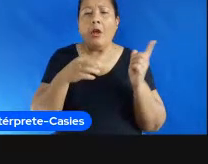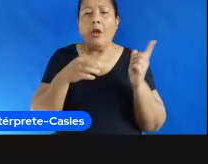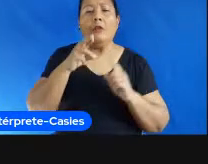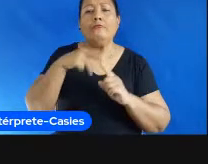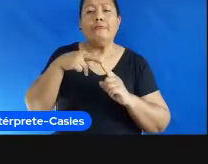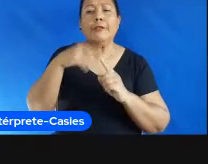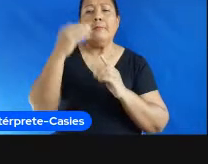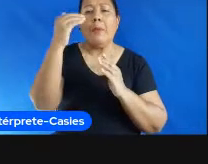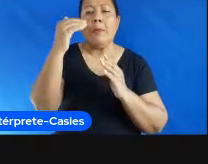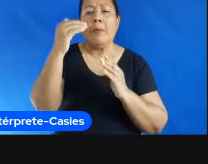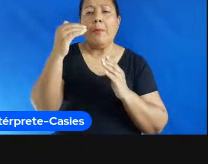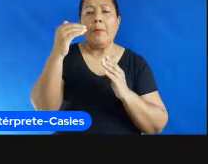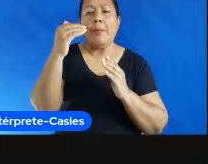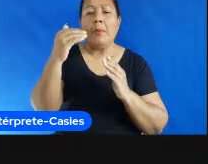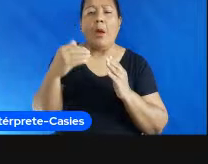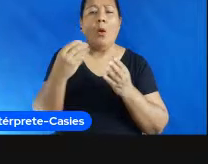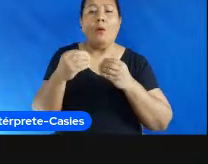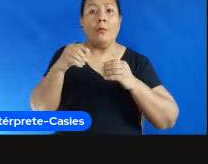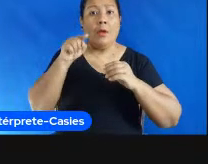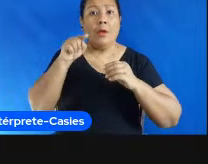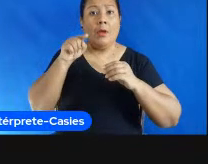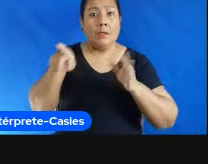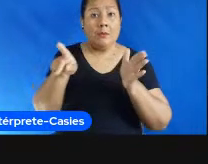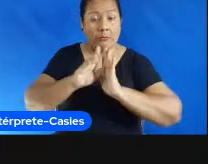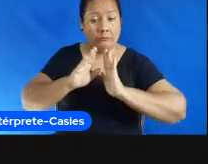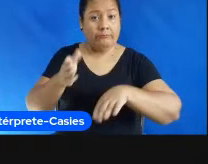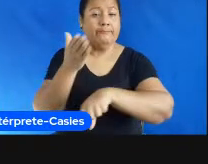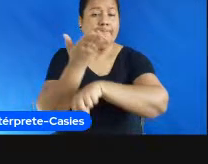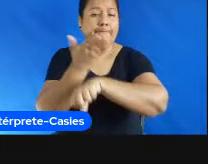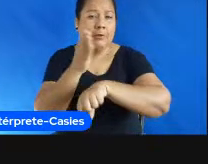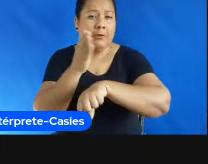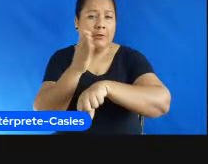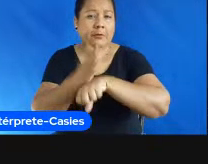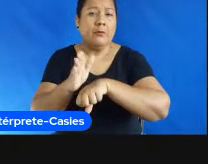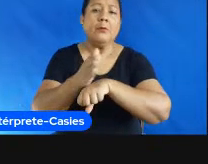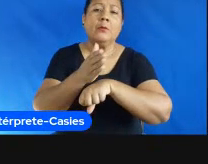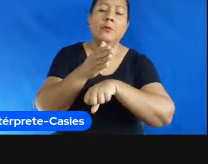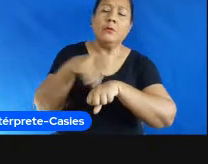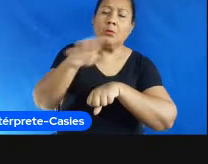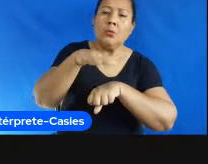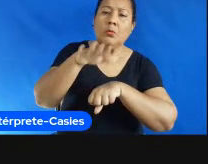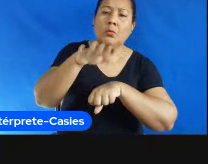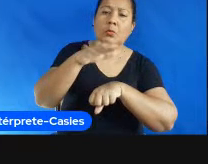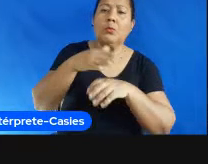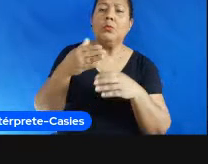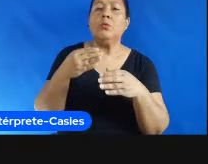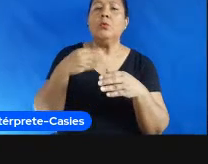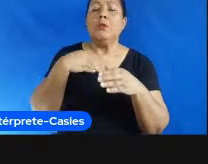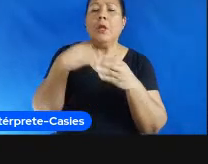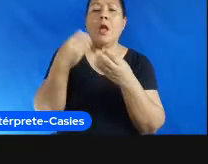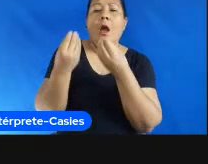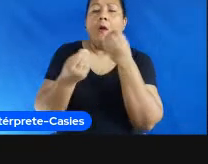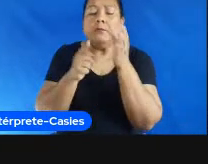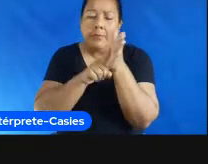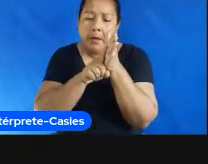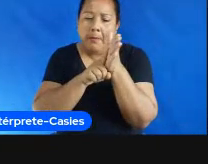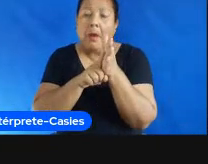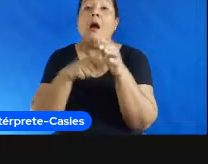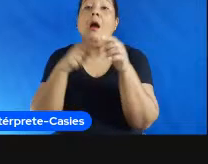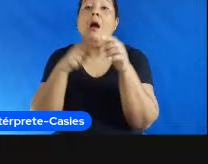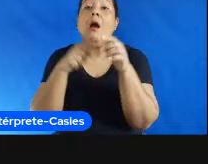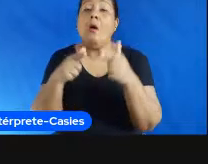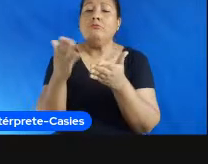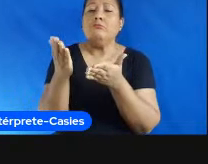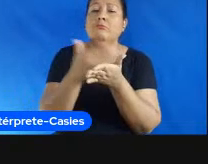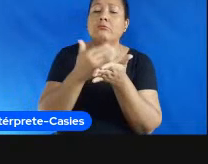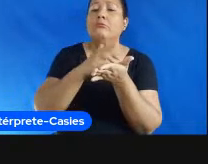sobre desenvolvimento de treinadores e treinadoras como eu falei pra vocês é uma linha forte do nosso laboratório é tema